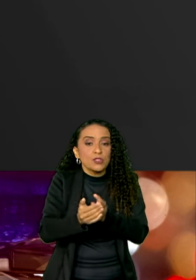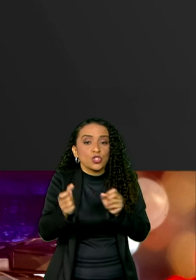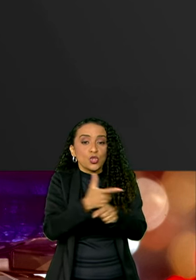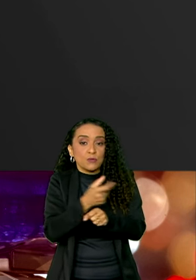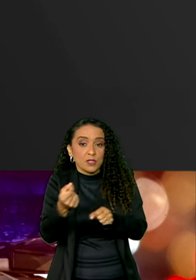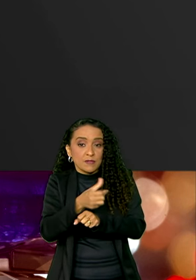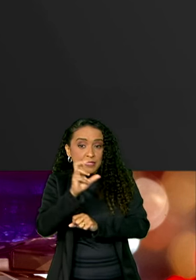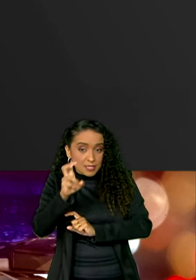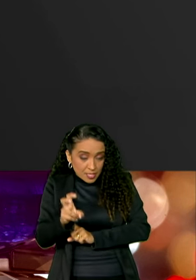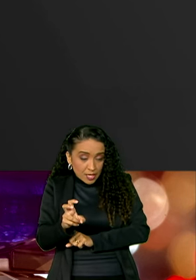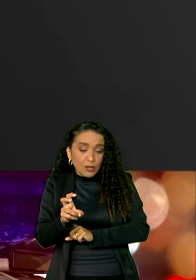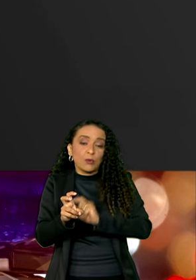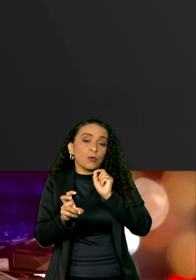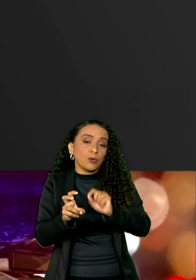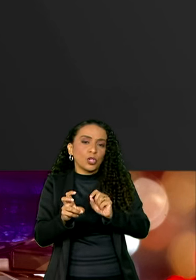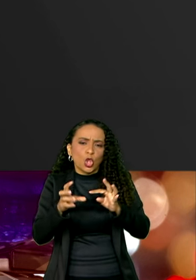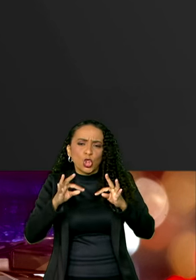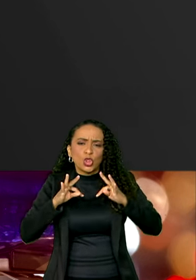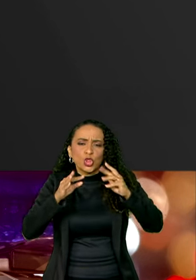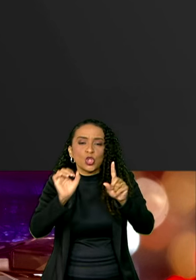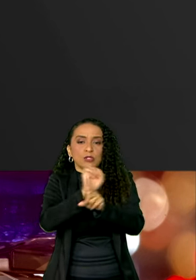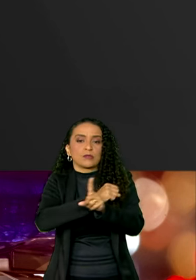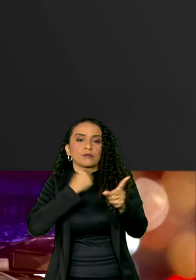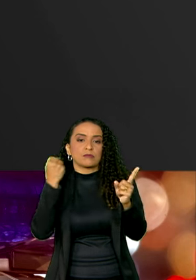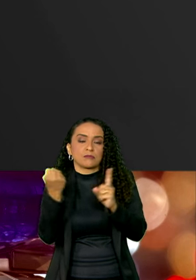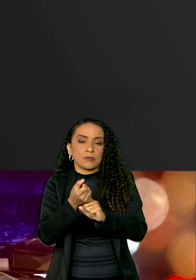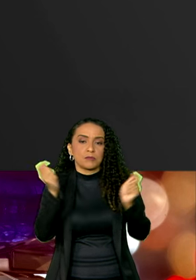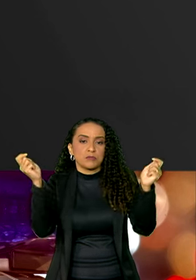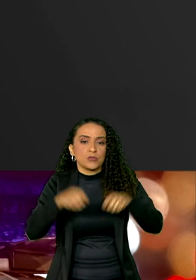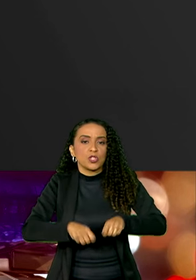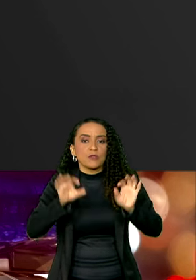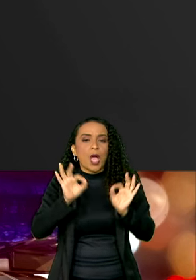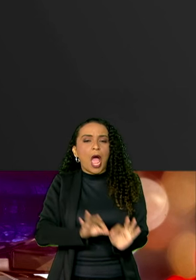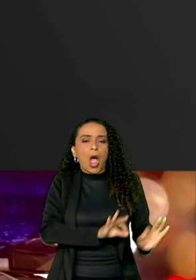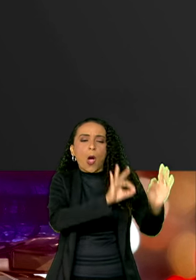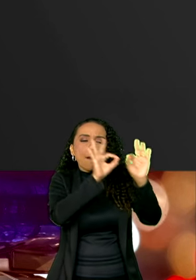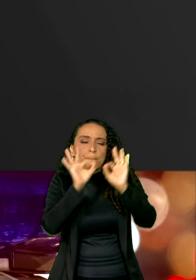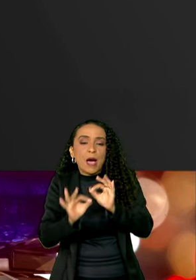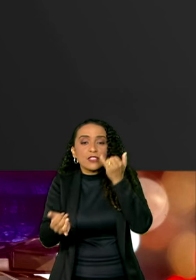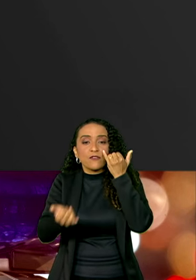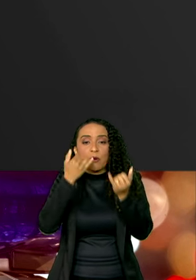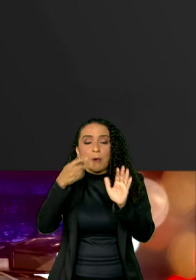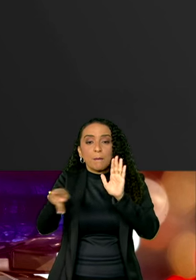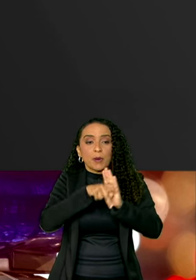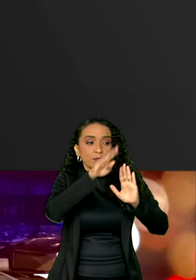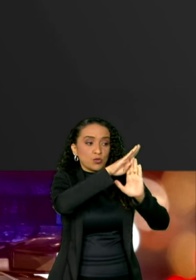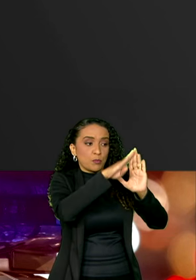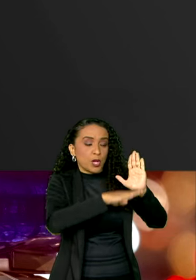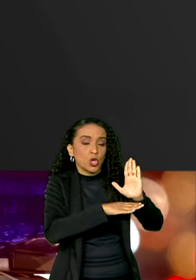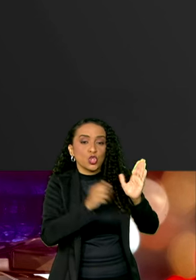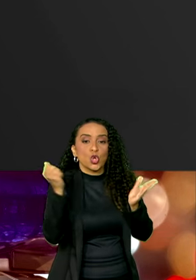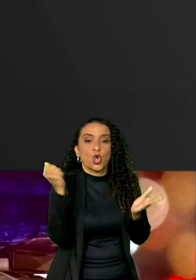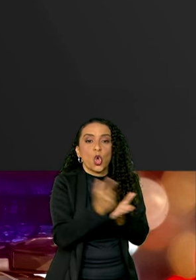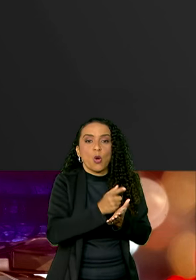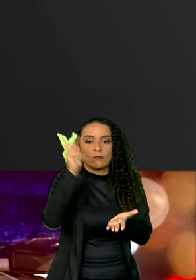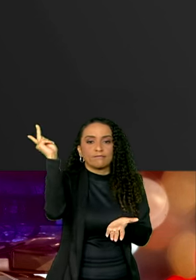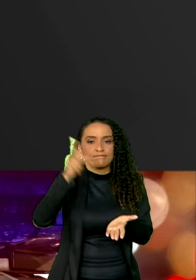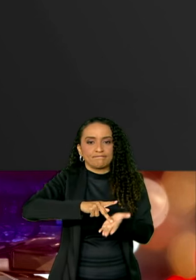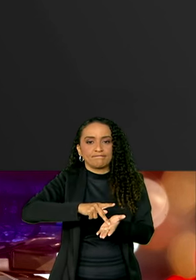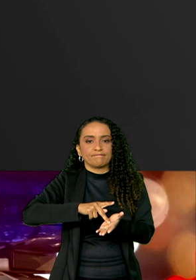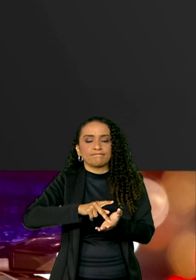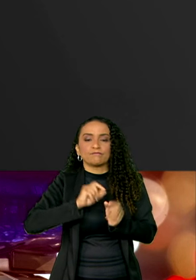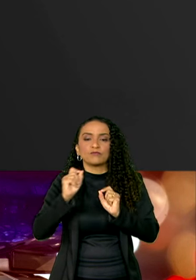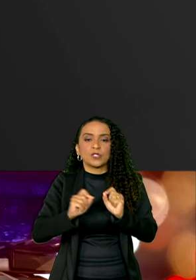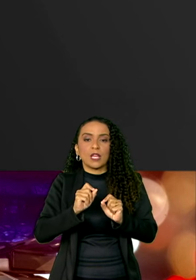2025, toda a sociedade poderá acompanhar os dados do Programa de Compras Eficientes